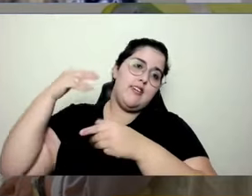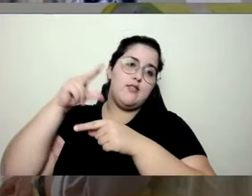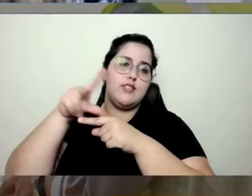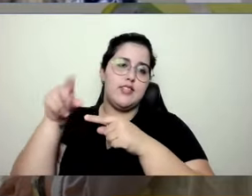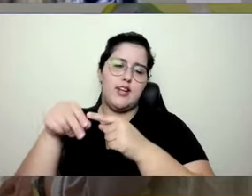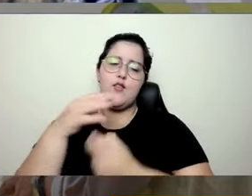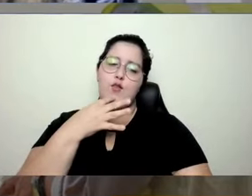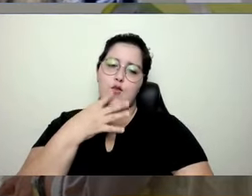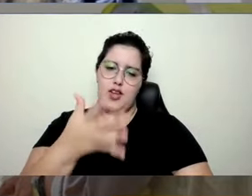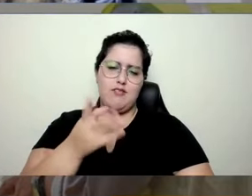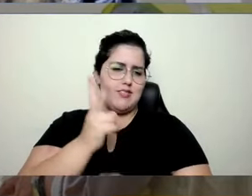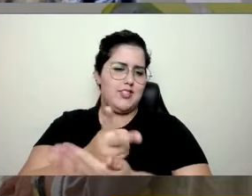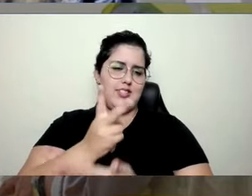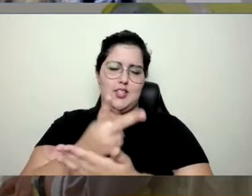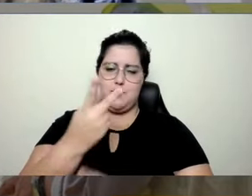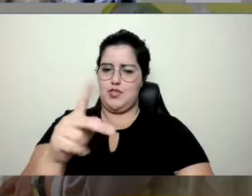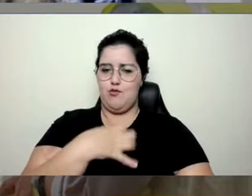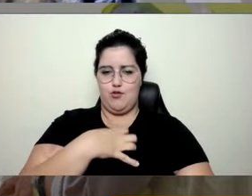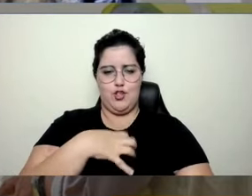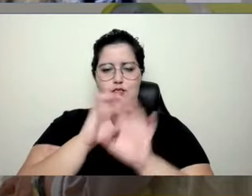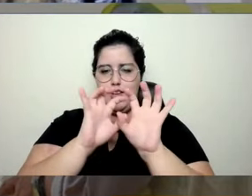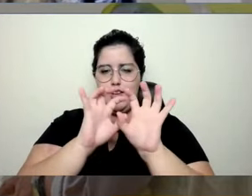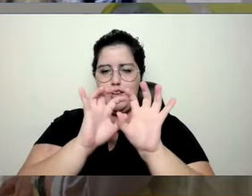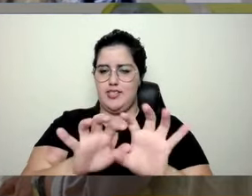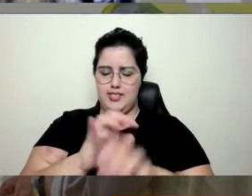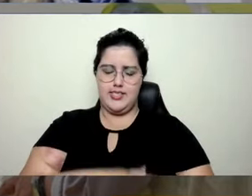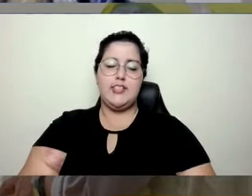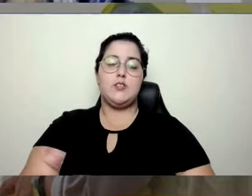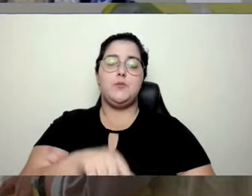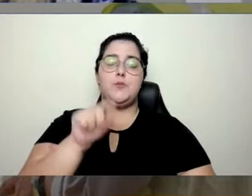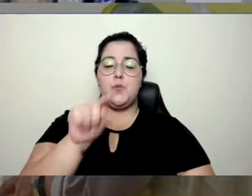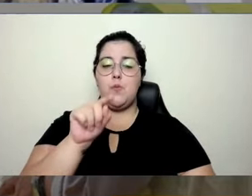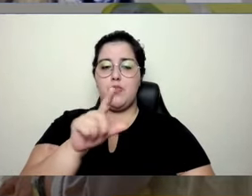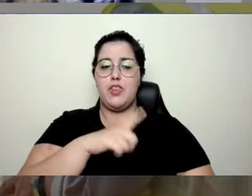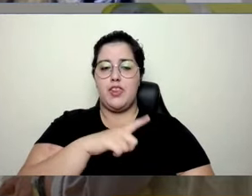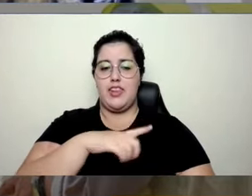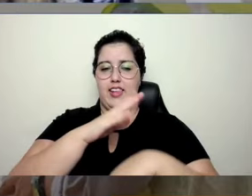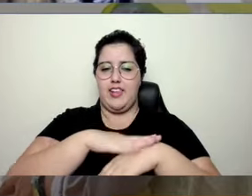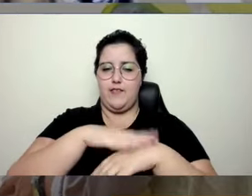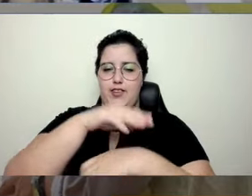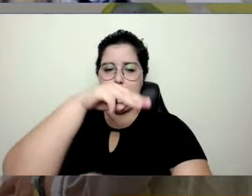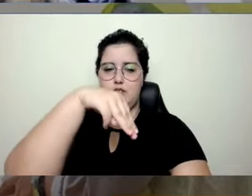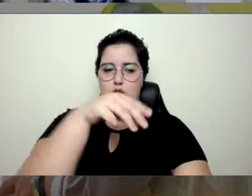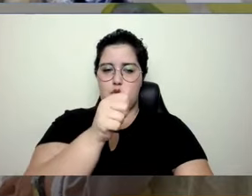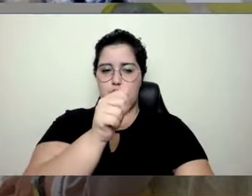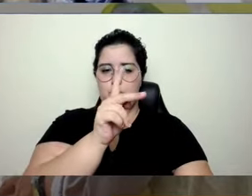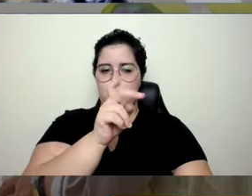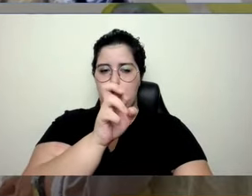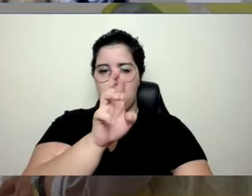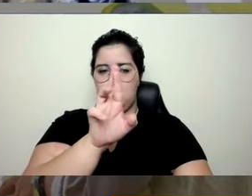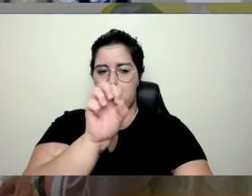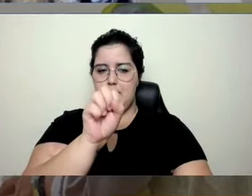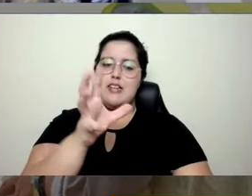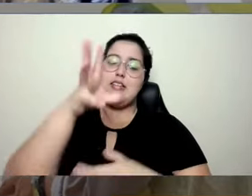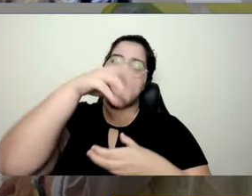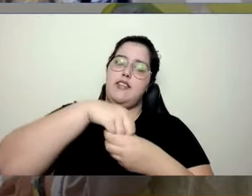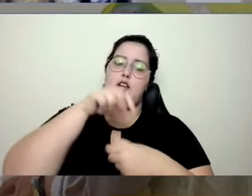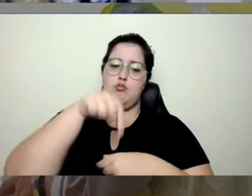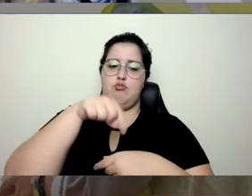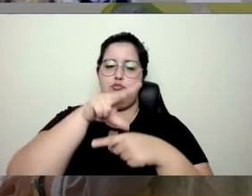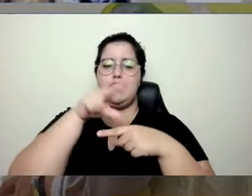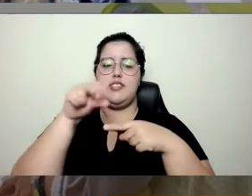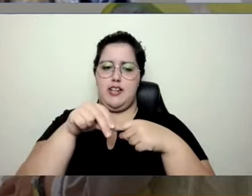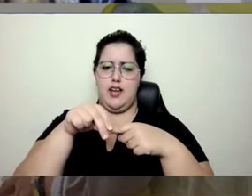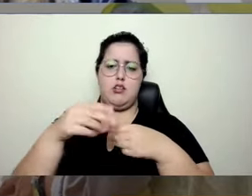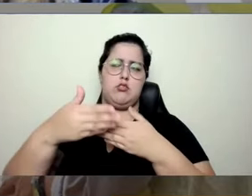conheci você já era assim, você é uma das pessoas que trouxe o Makers para dentro do SENAC e tem inovado muito nos últimos